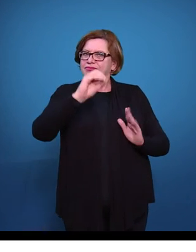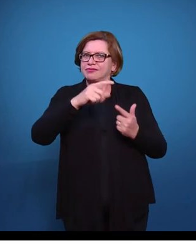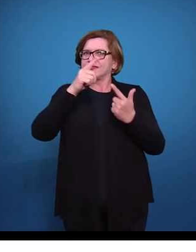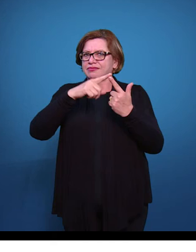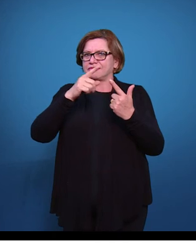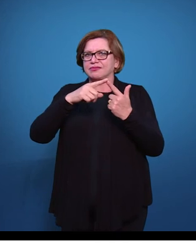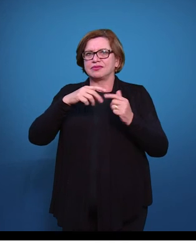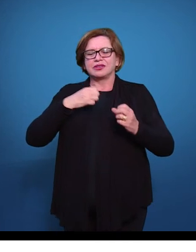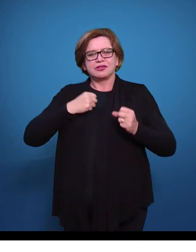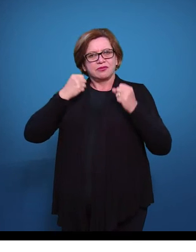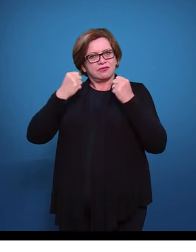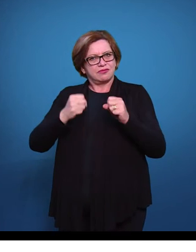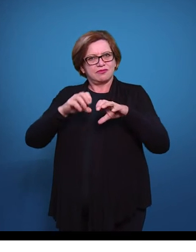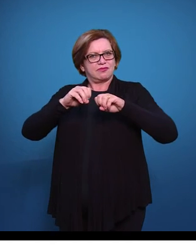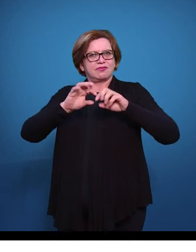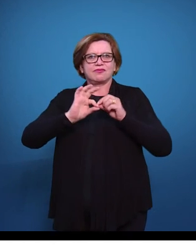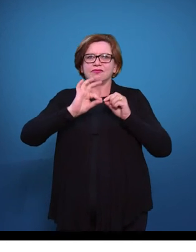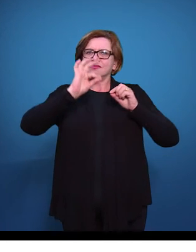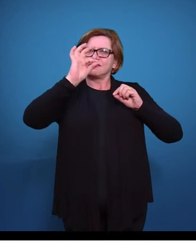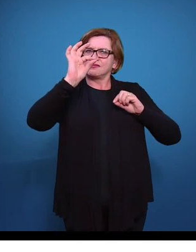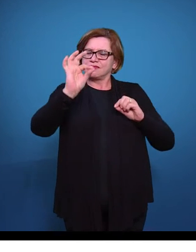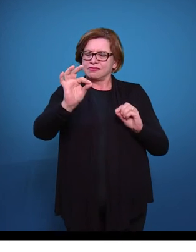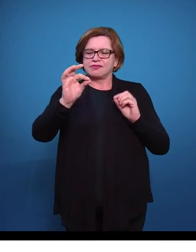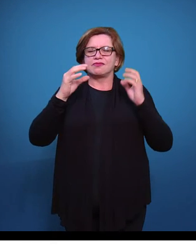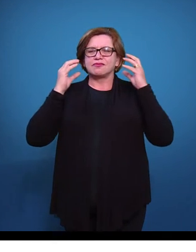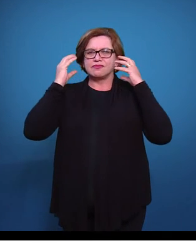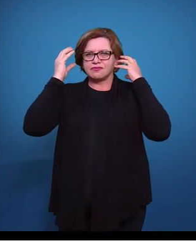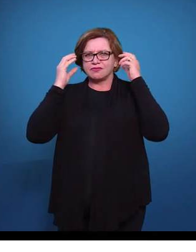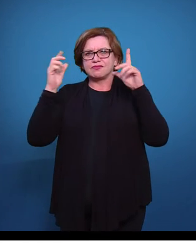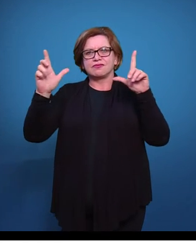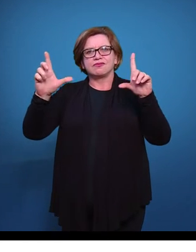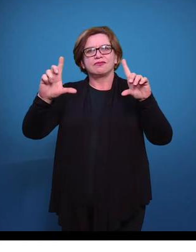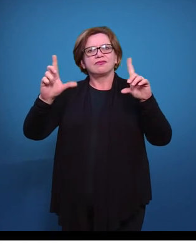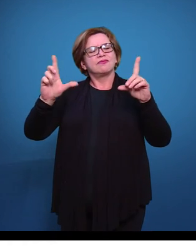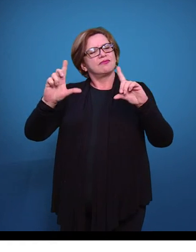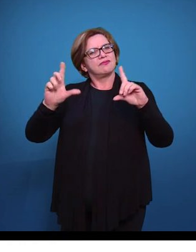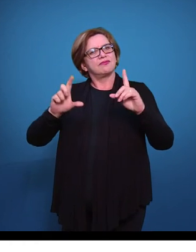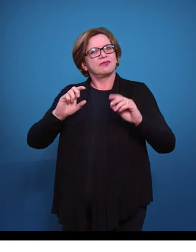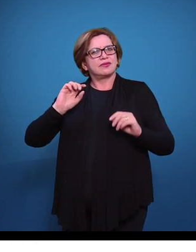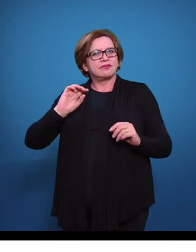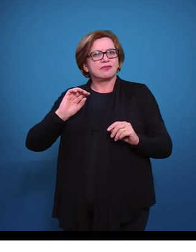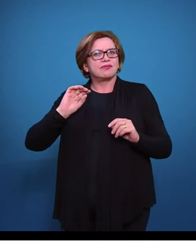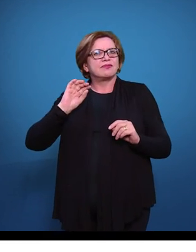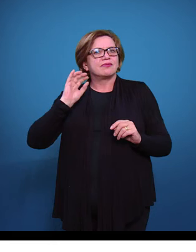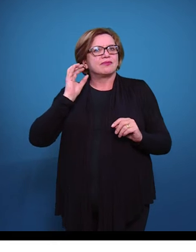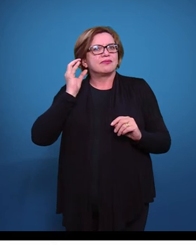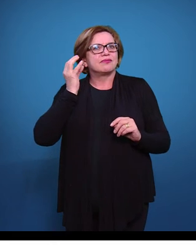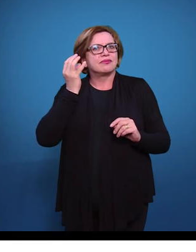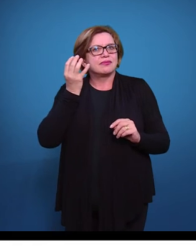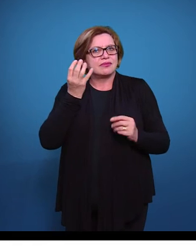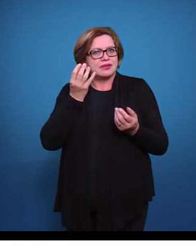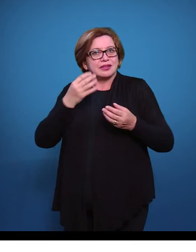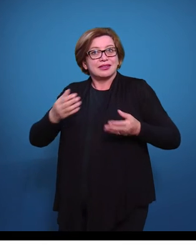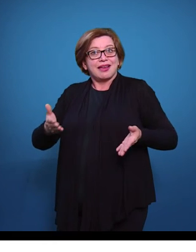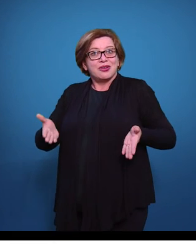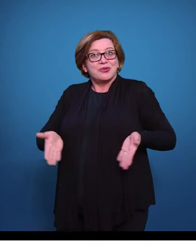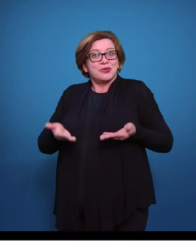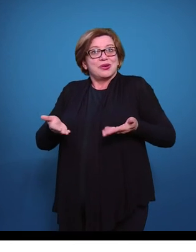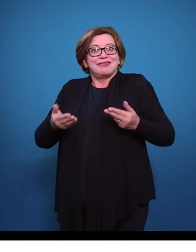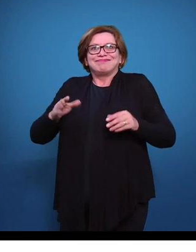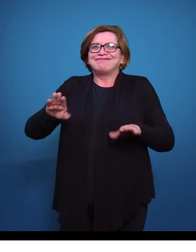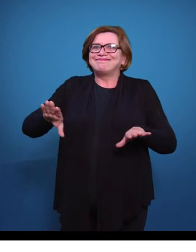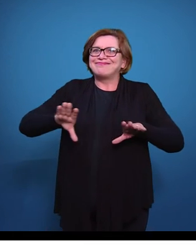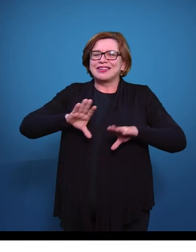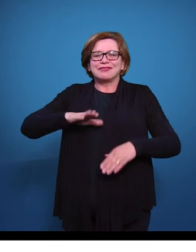possibilidade de aulas à distância, pela transmissão em rádio e por televisão, isso acabou sendo um motivo de grande entusiasmo e